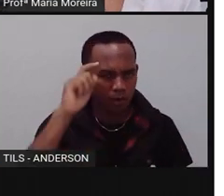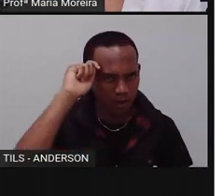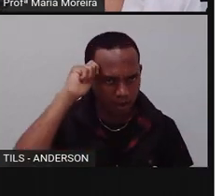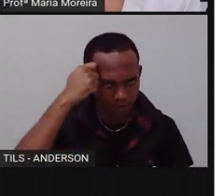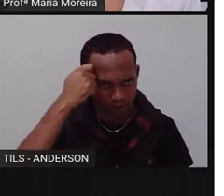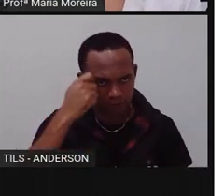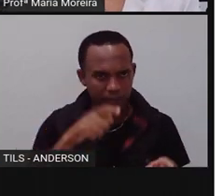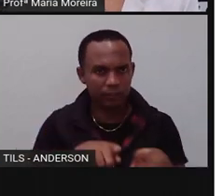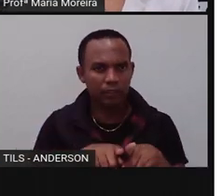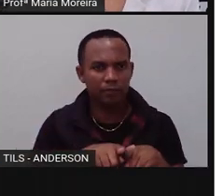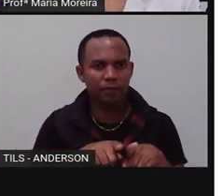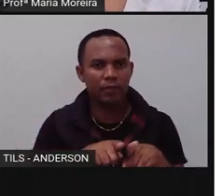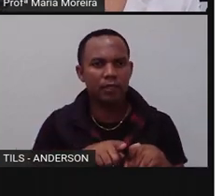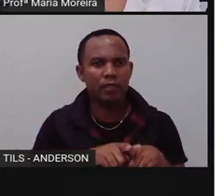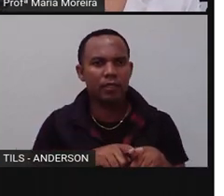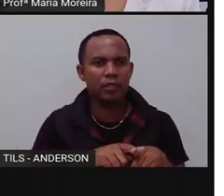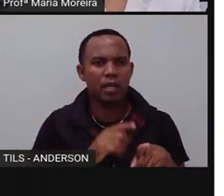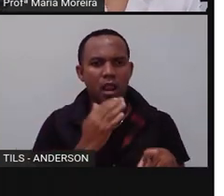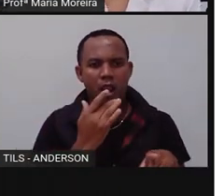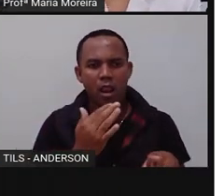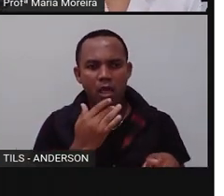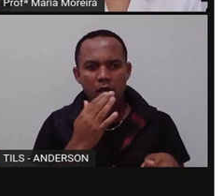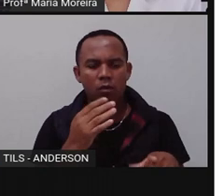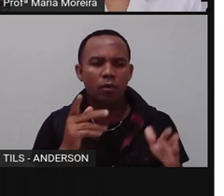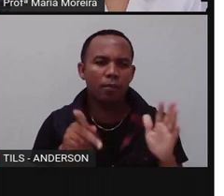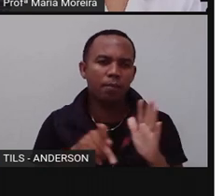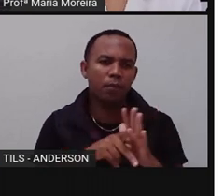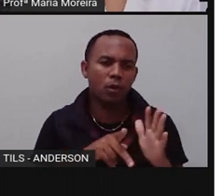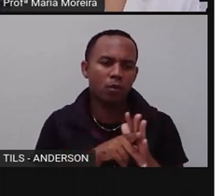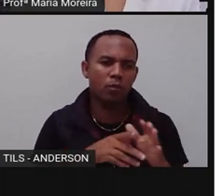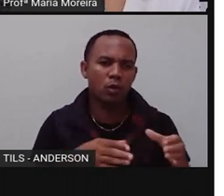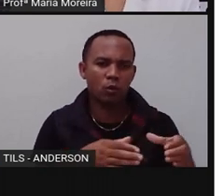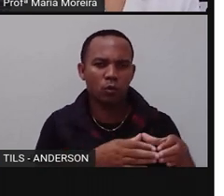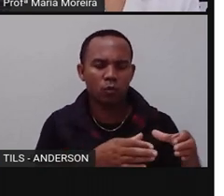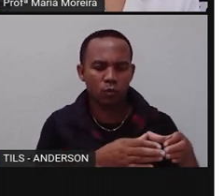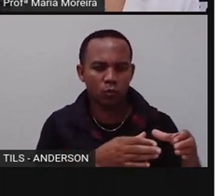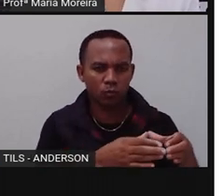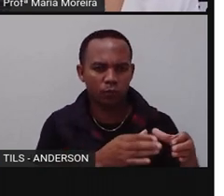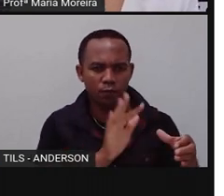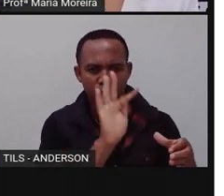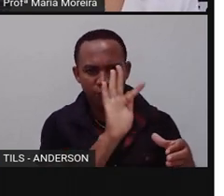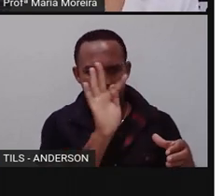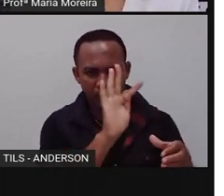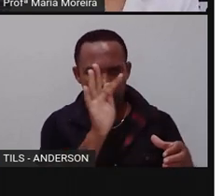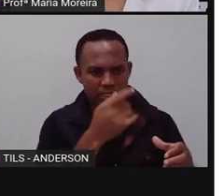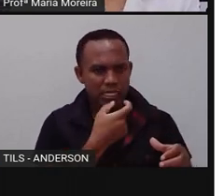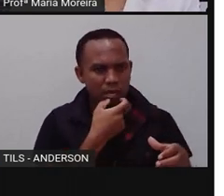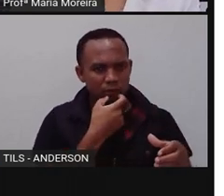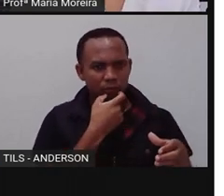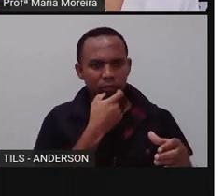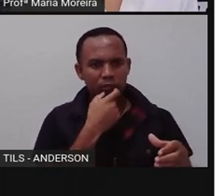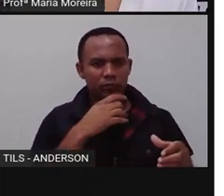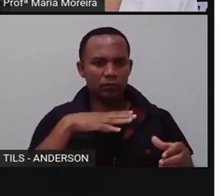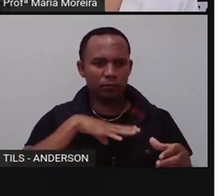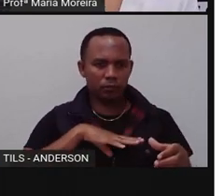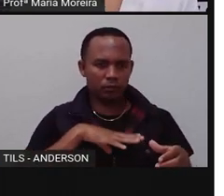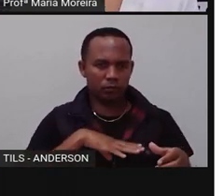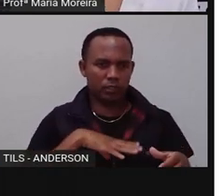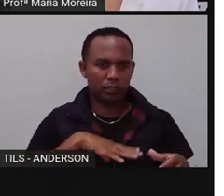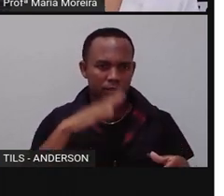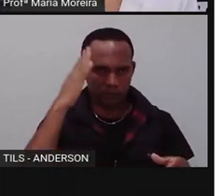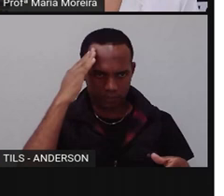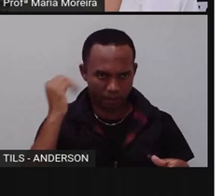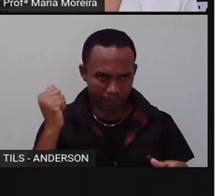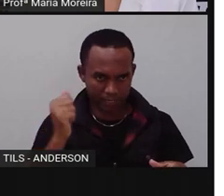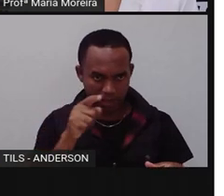fala-se as línguas trazidas pelos colonizadores, né? Como o francês, inglês e o português. Vocês sabiam que lá na